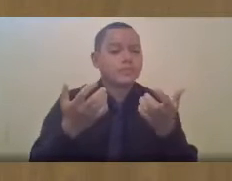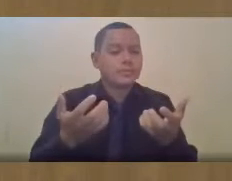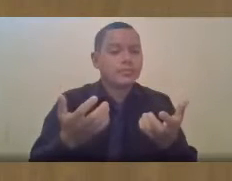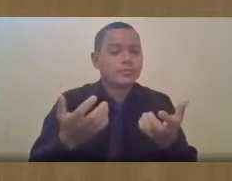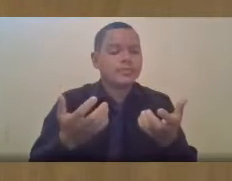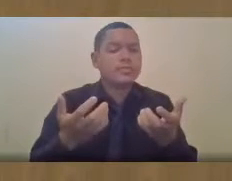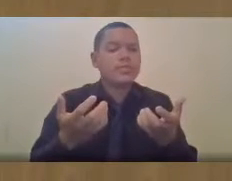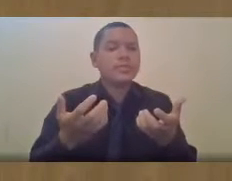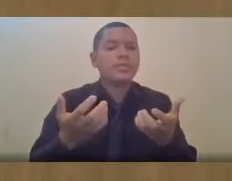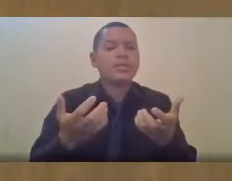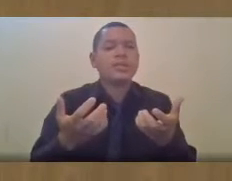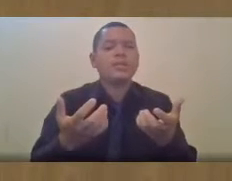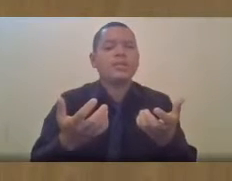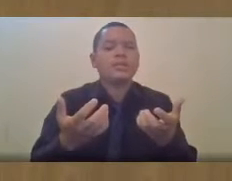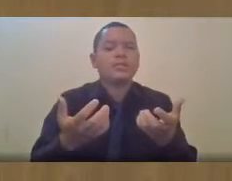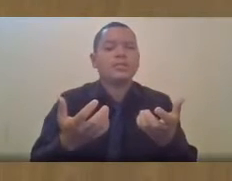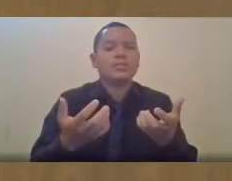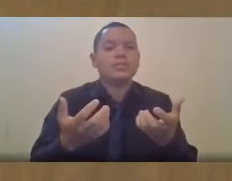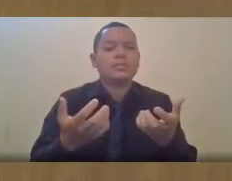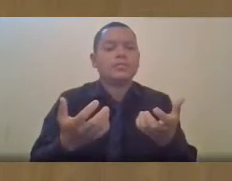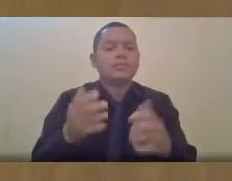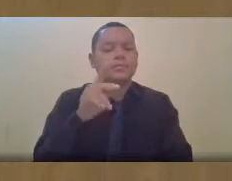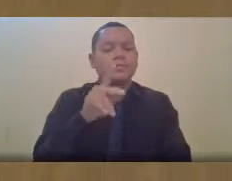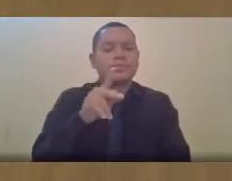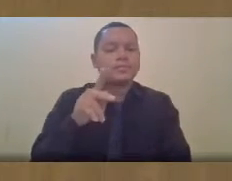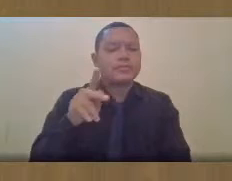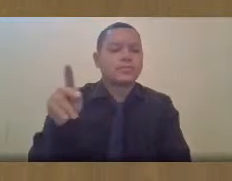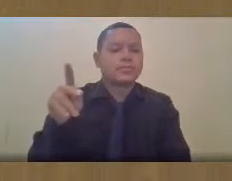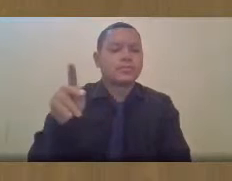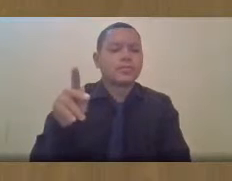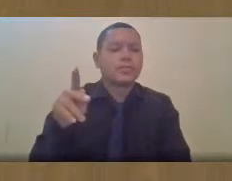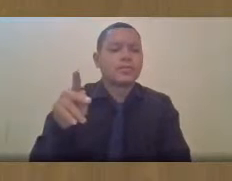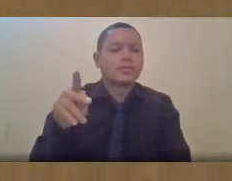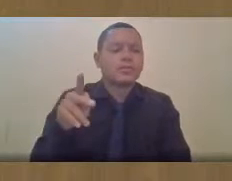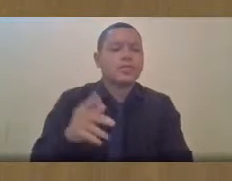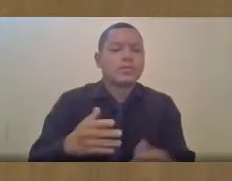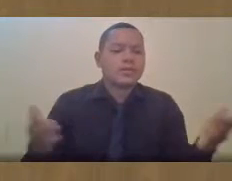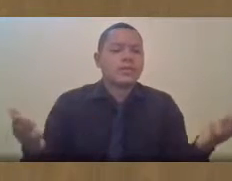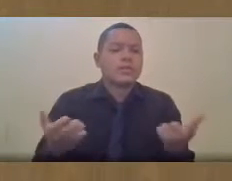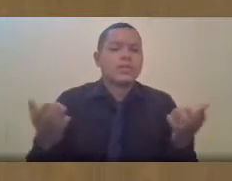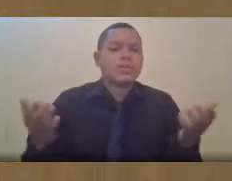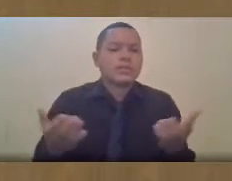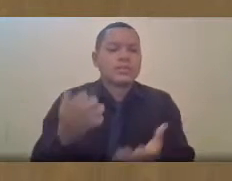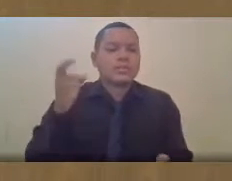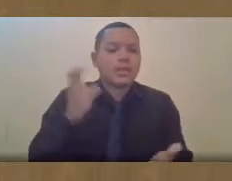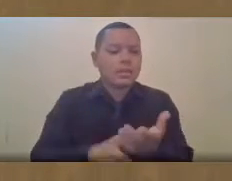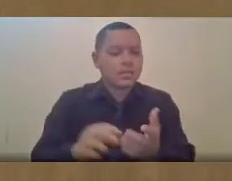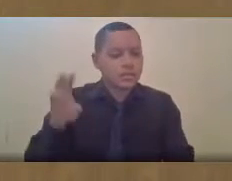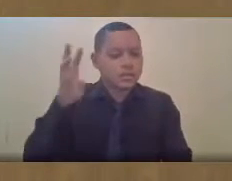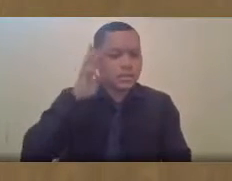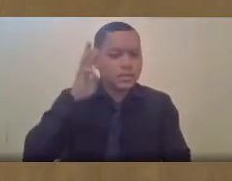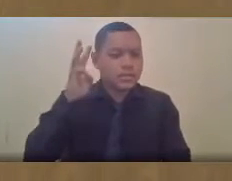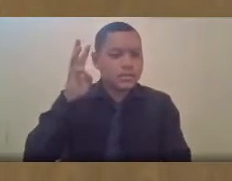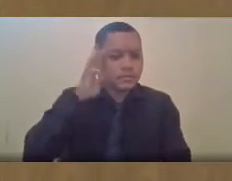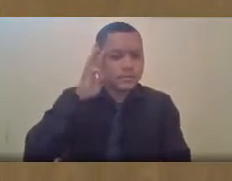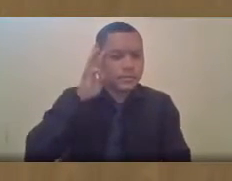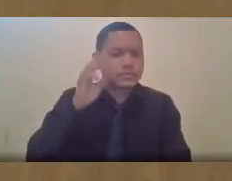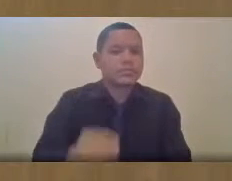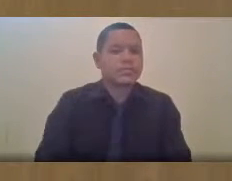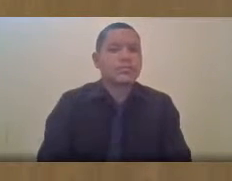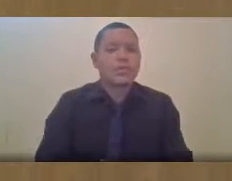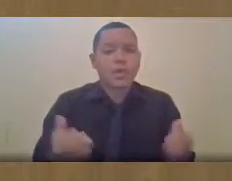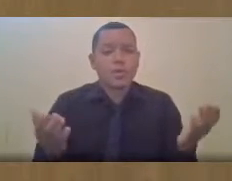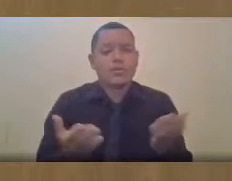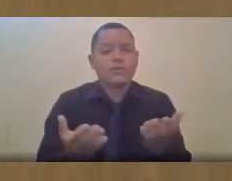Uma das faltas que eu queria, senhor presidente, na manhã dessa terça-feira de hoje,